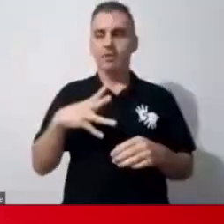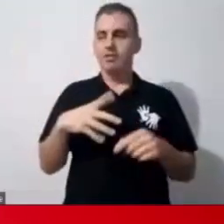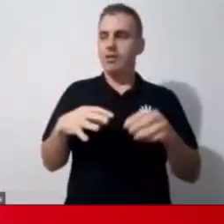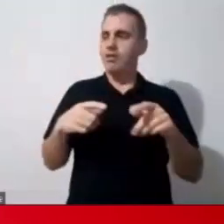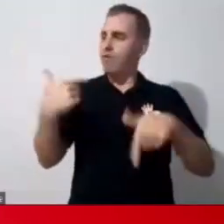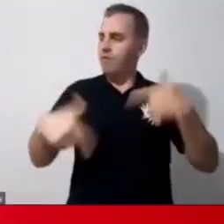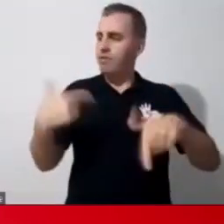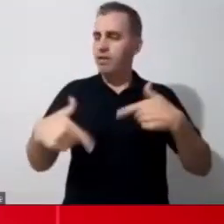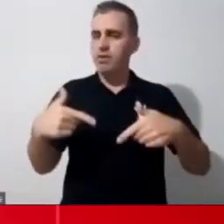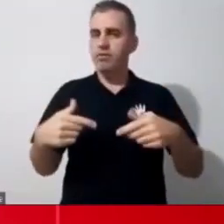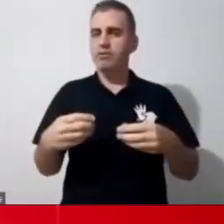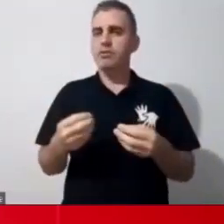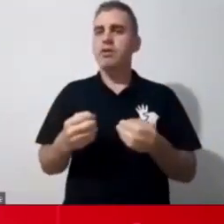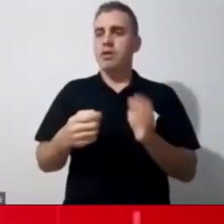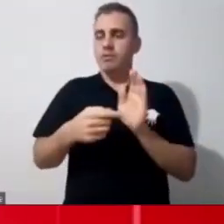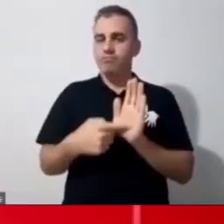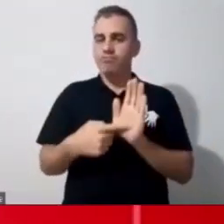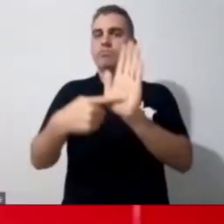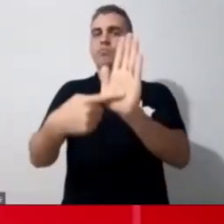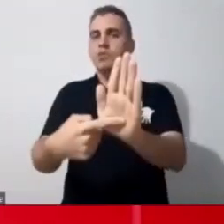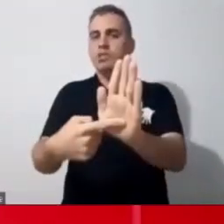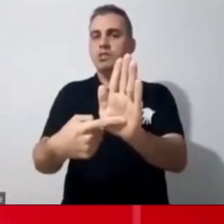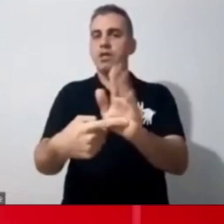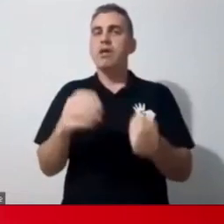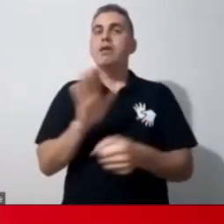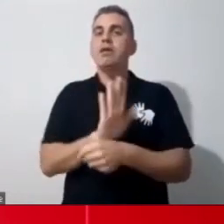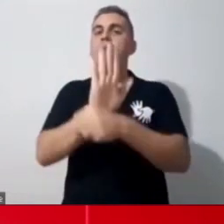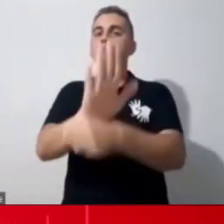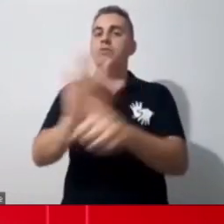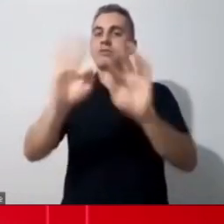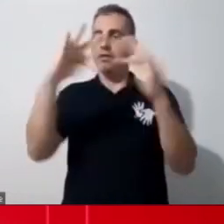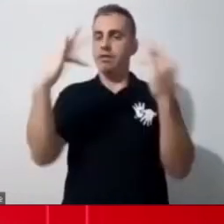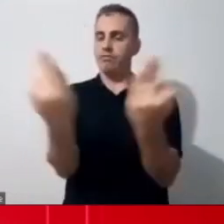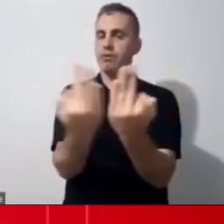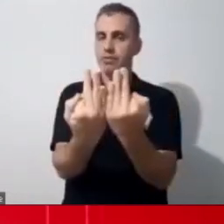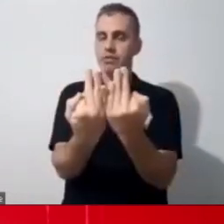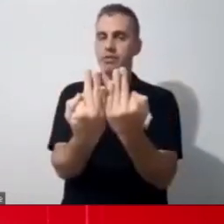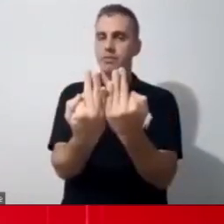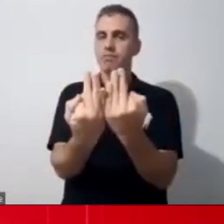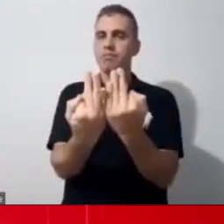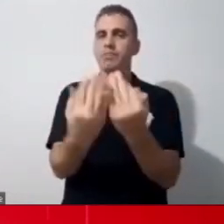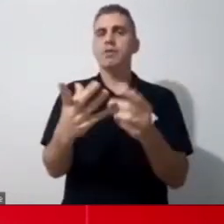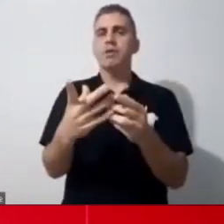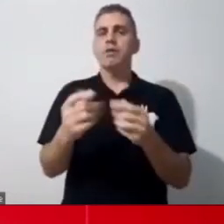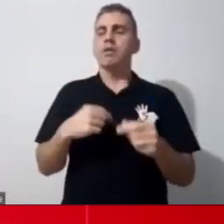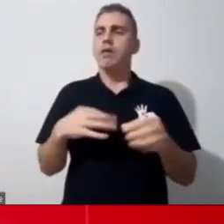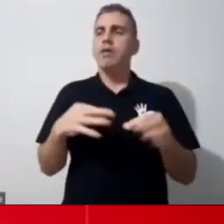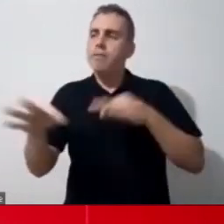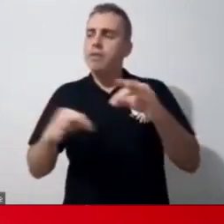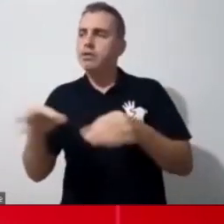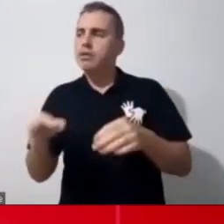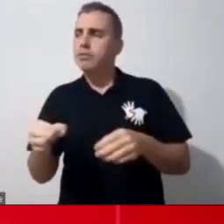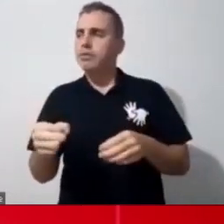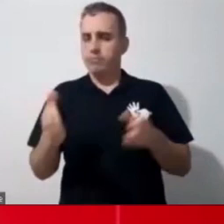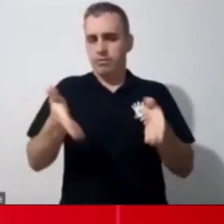conduzir essa situação, é muito mais importante do que o próprio planejamento naquele momento. Porque o planejamento só